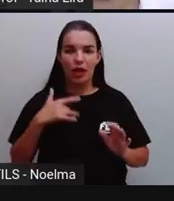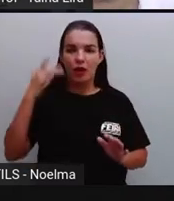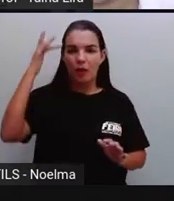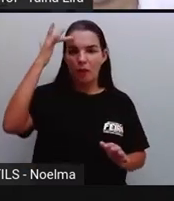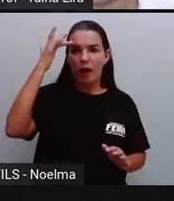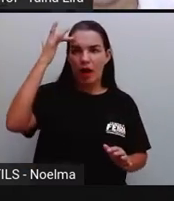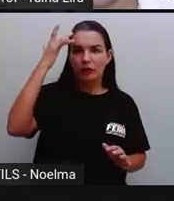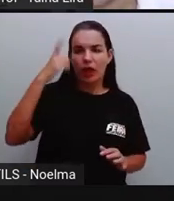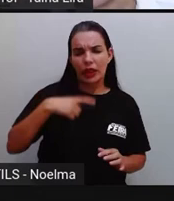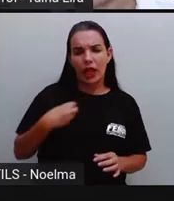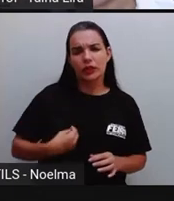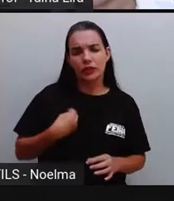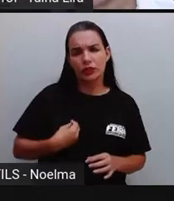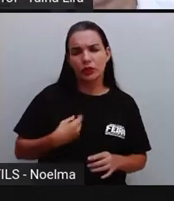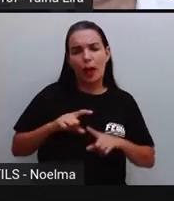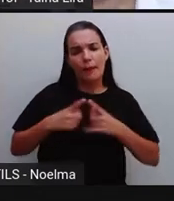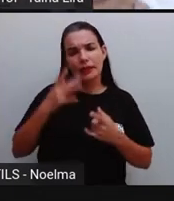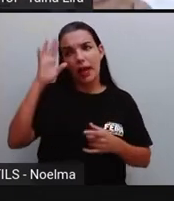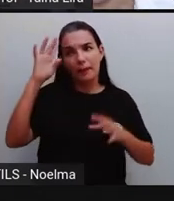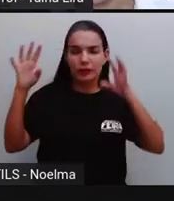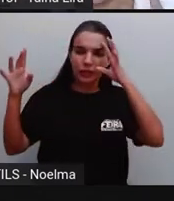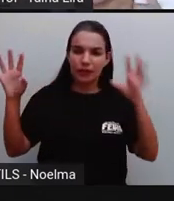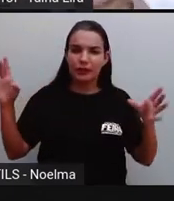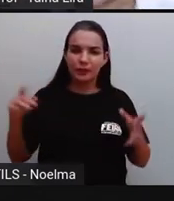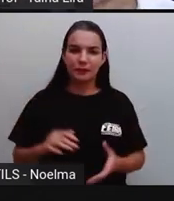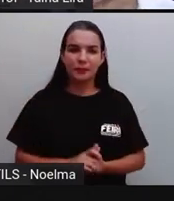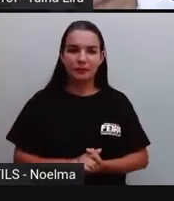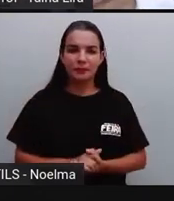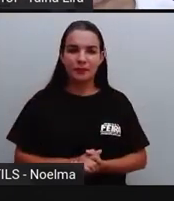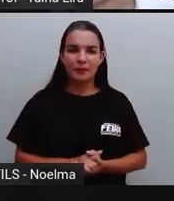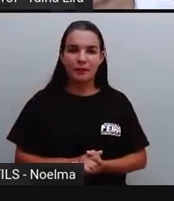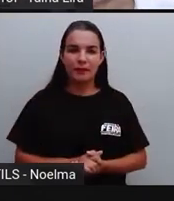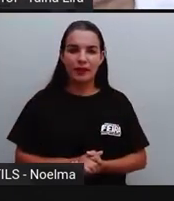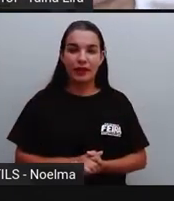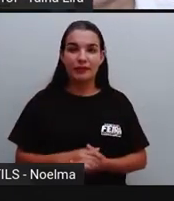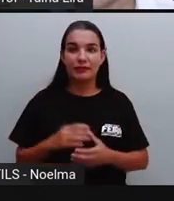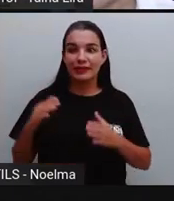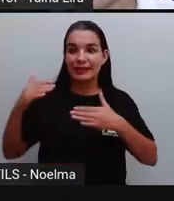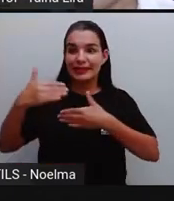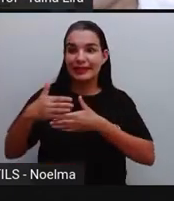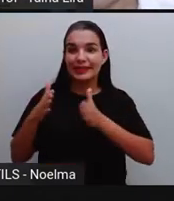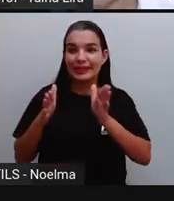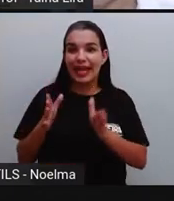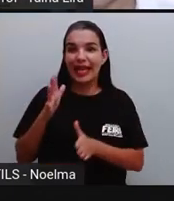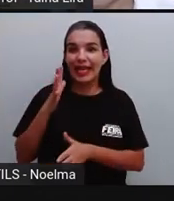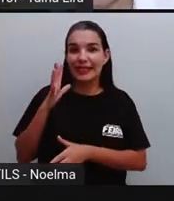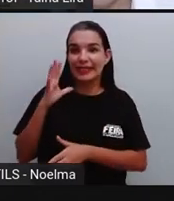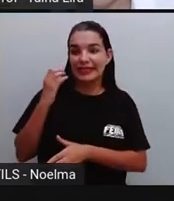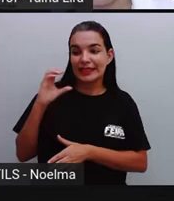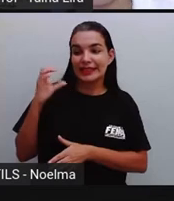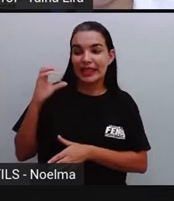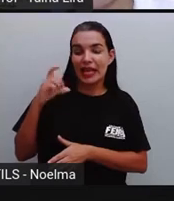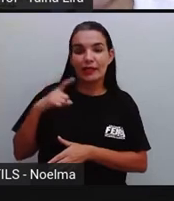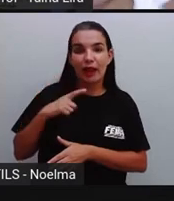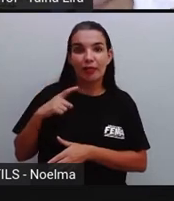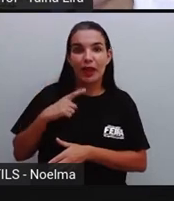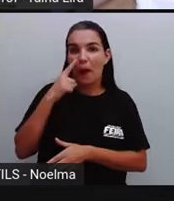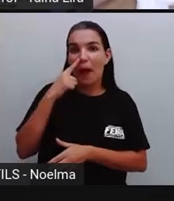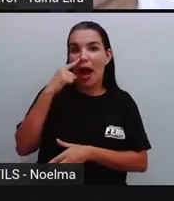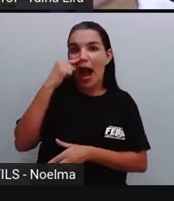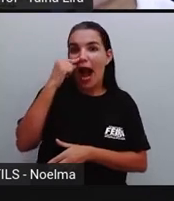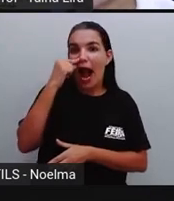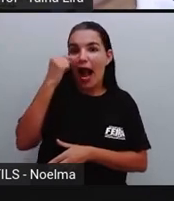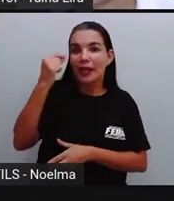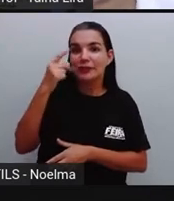eles existem na imaginação. Então, lá na sala de ciências, na escola de Marcelo, tem um rato de